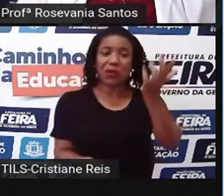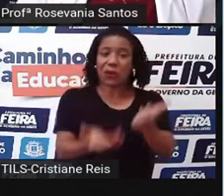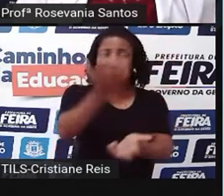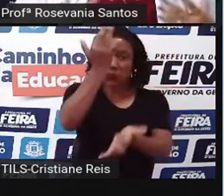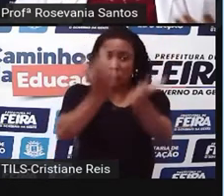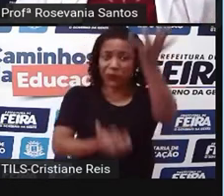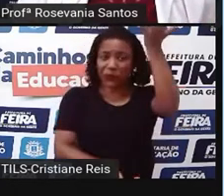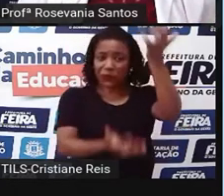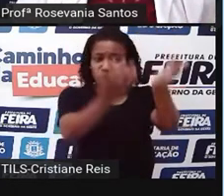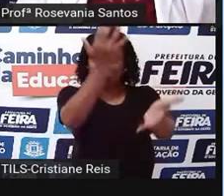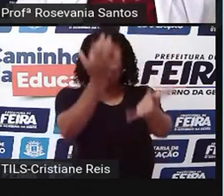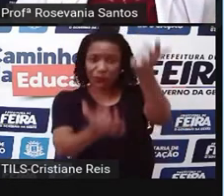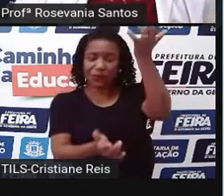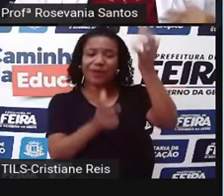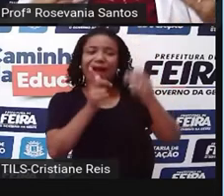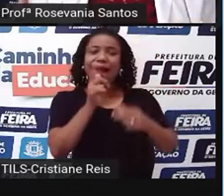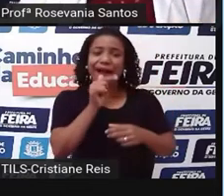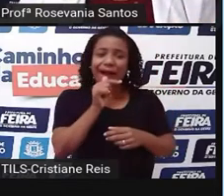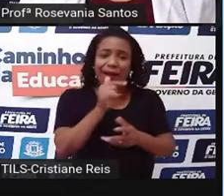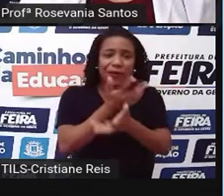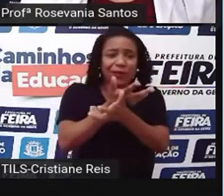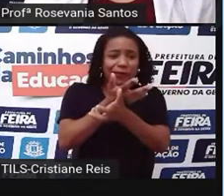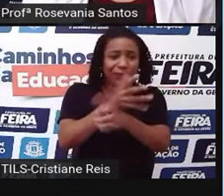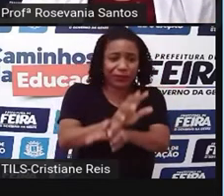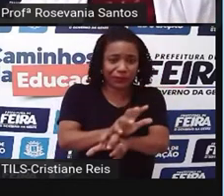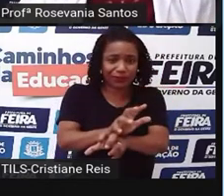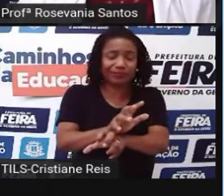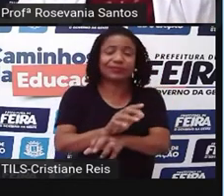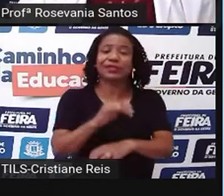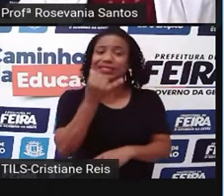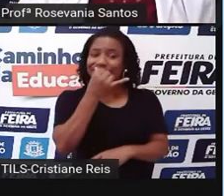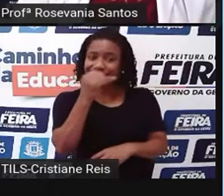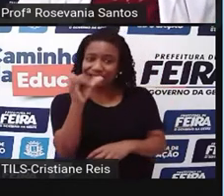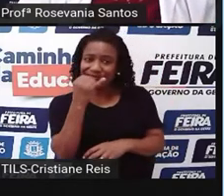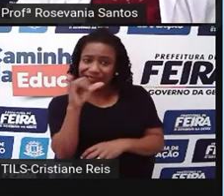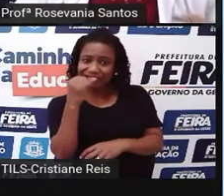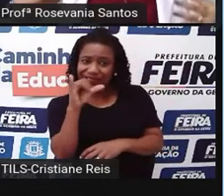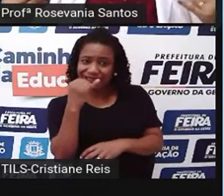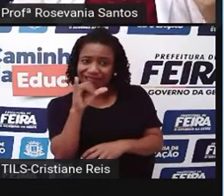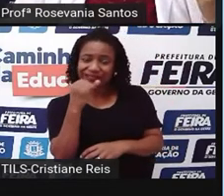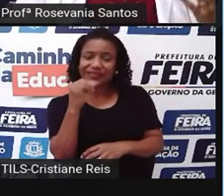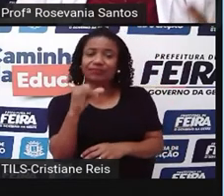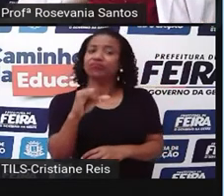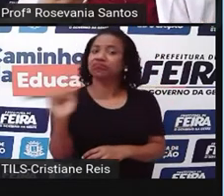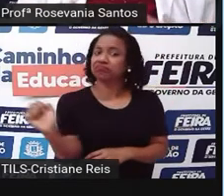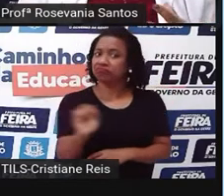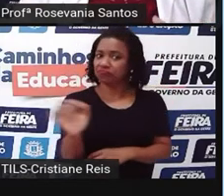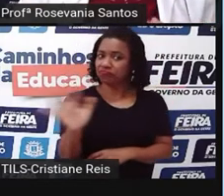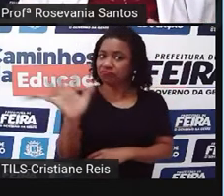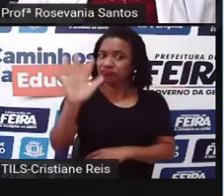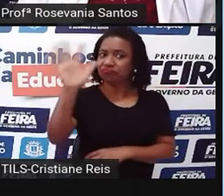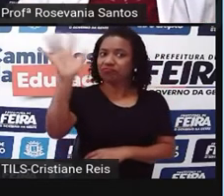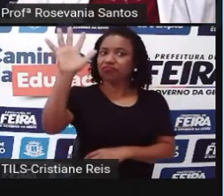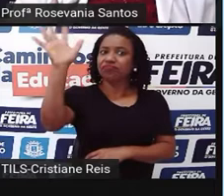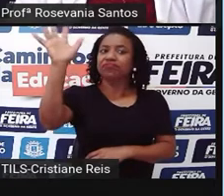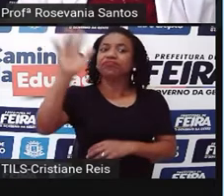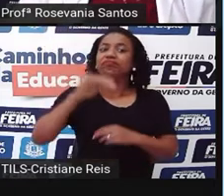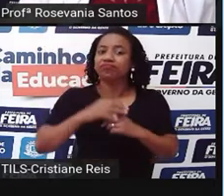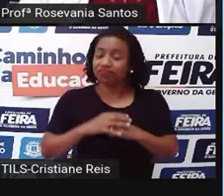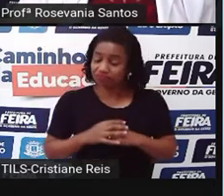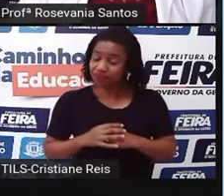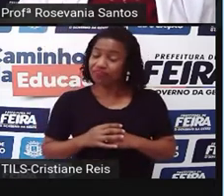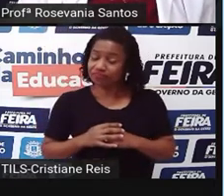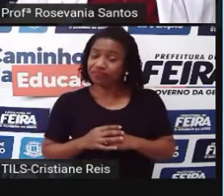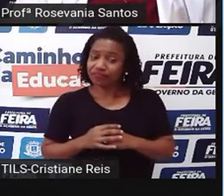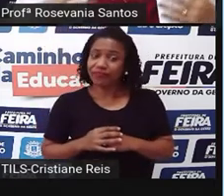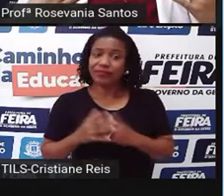impacto aí, faltando água, né? A gente até está apagando a luz mais cara por conta disso. Já junta o período mesmo, que já é um